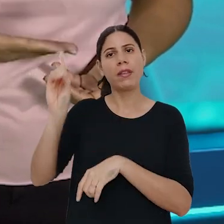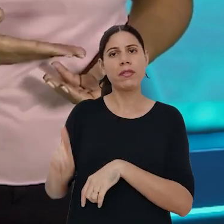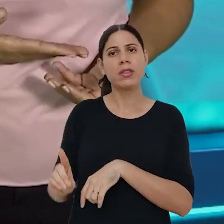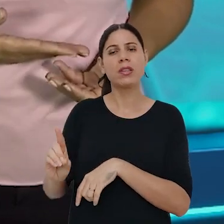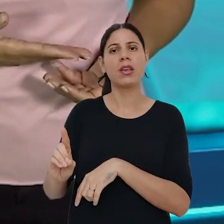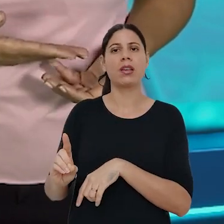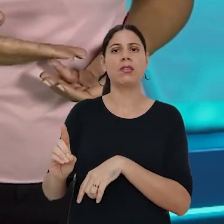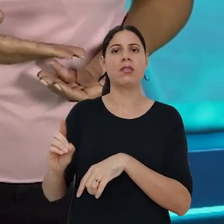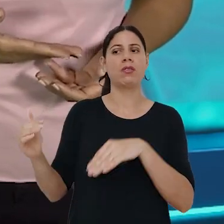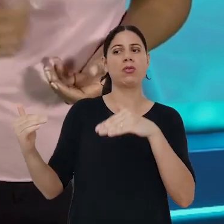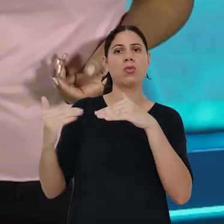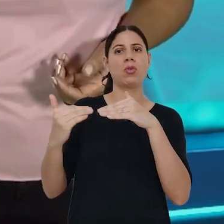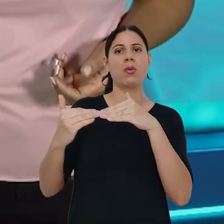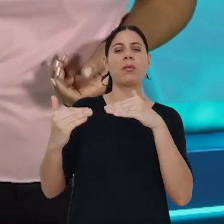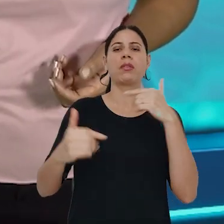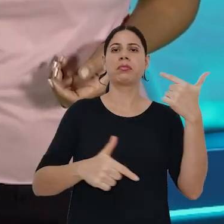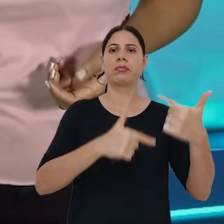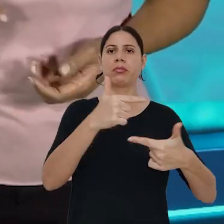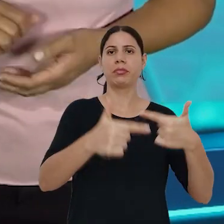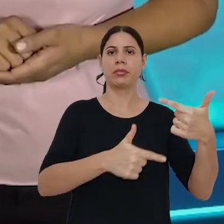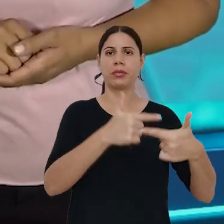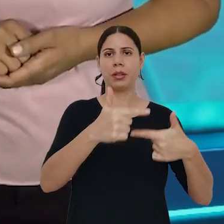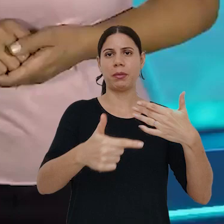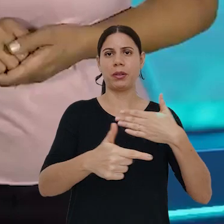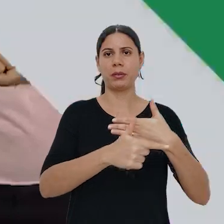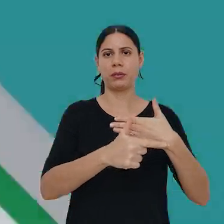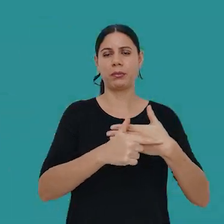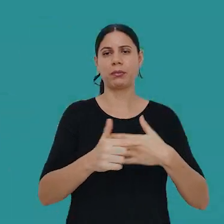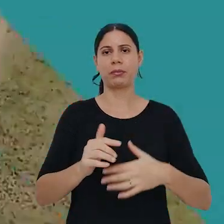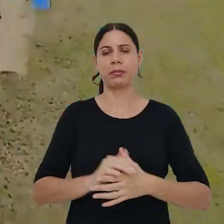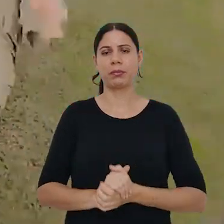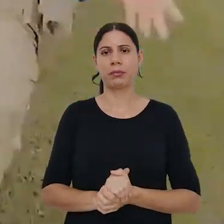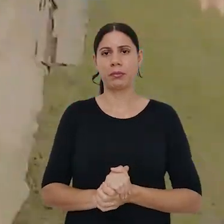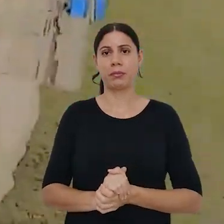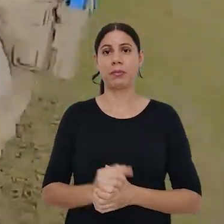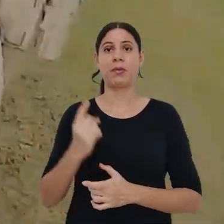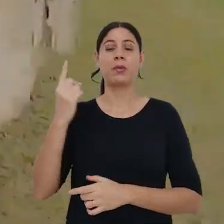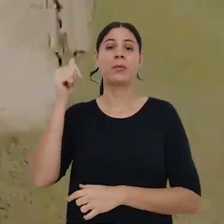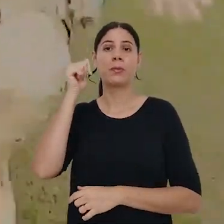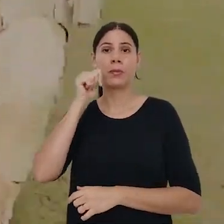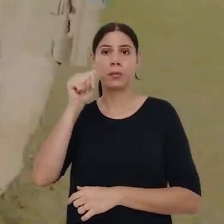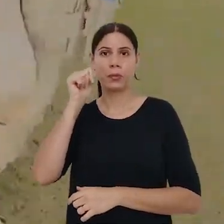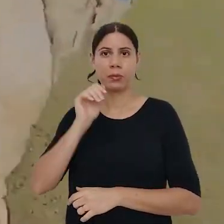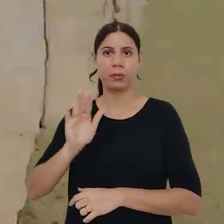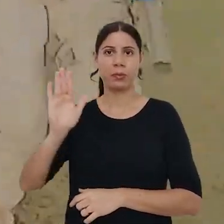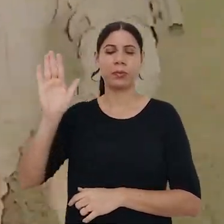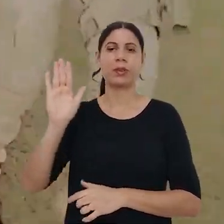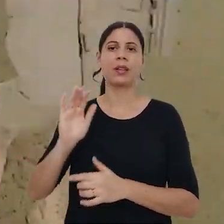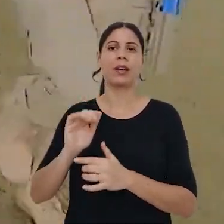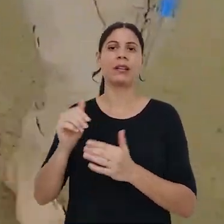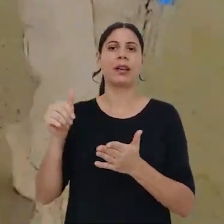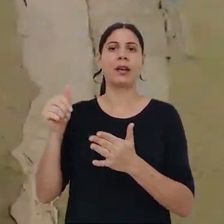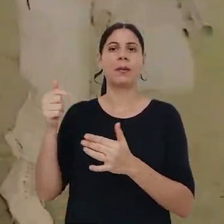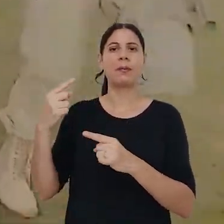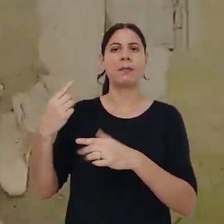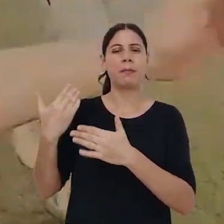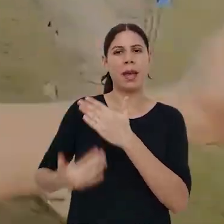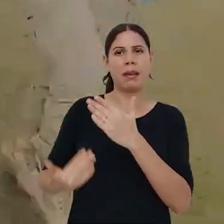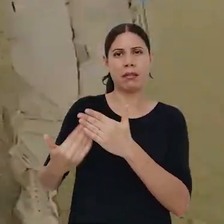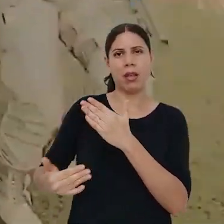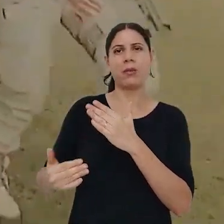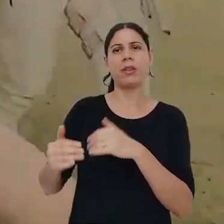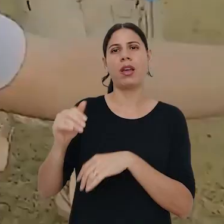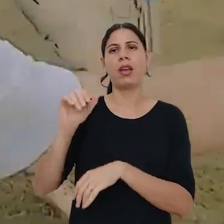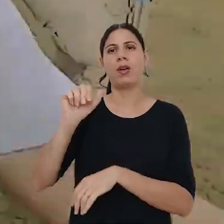compatibilidade da sua deficiência com as atribuições do cargo. E uma candidata inicialmente eliminada em teste de aptidão